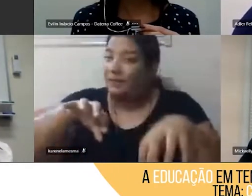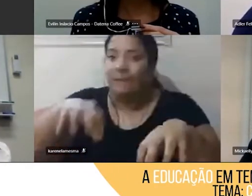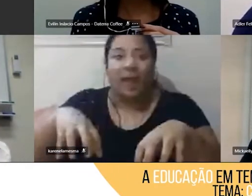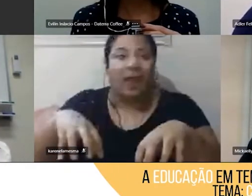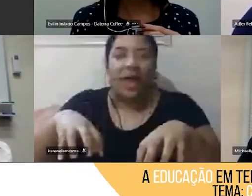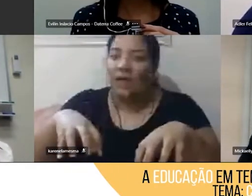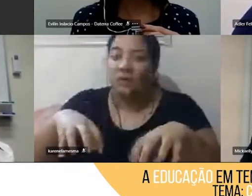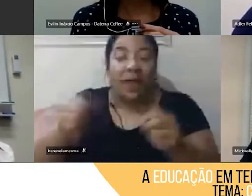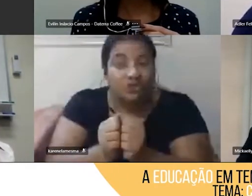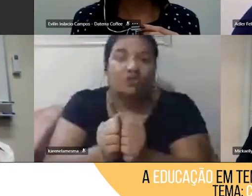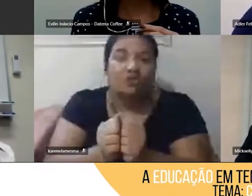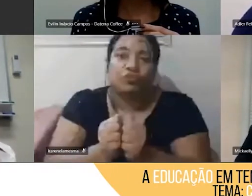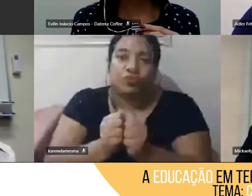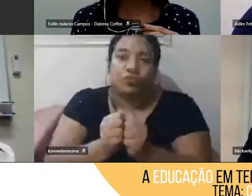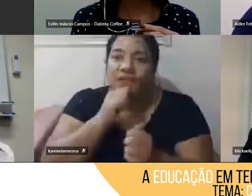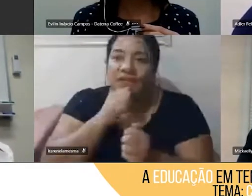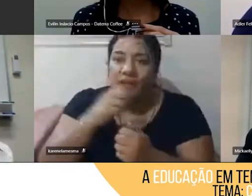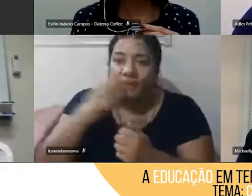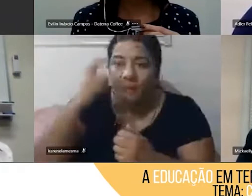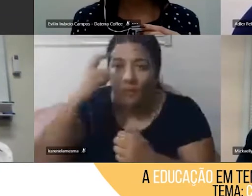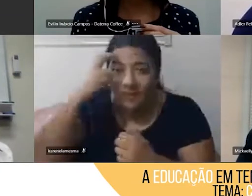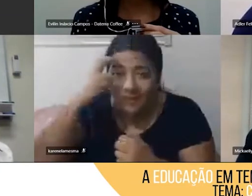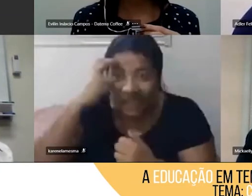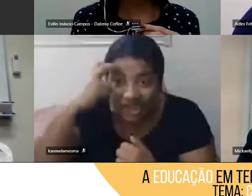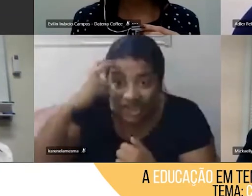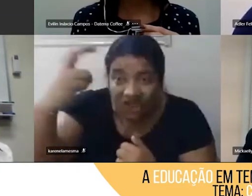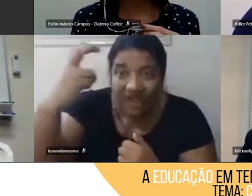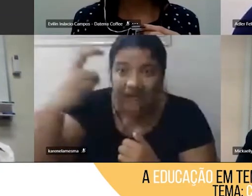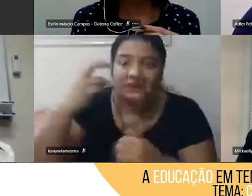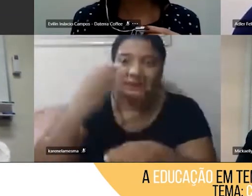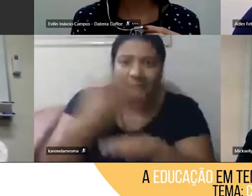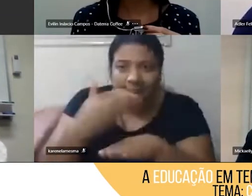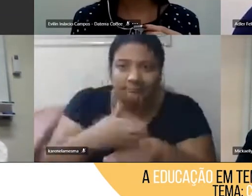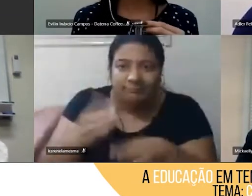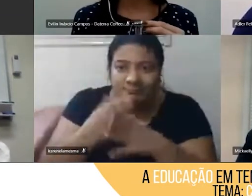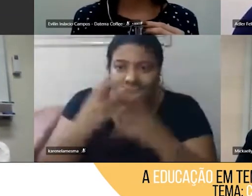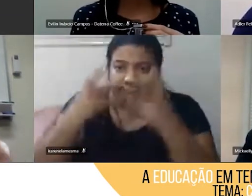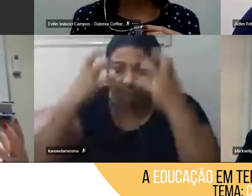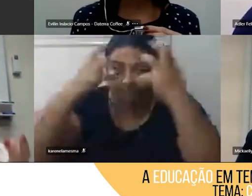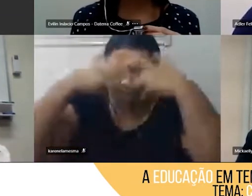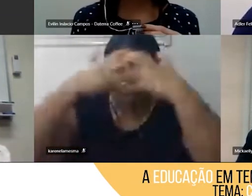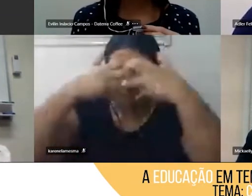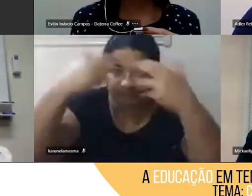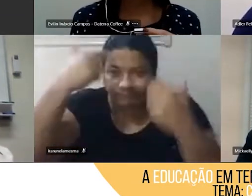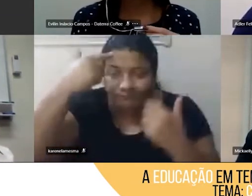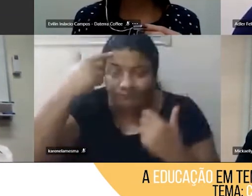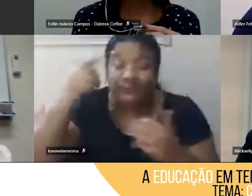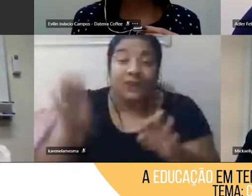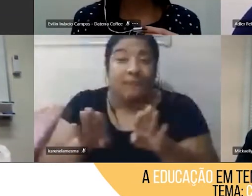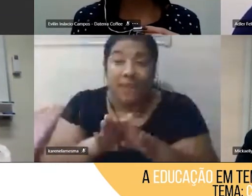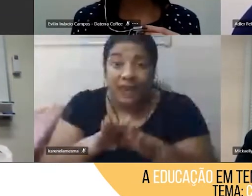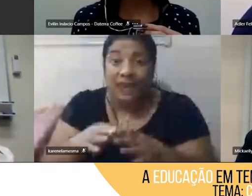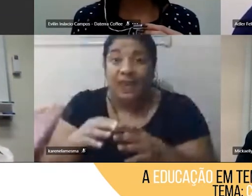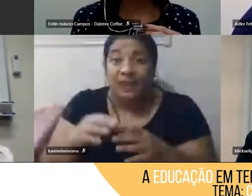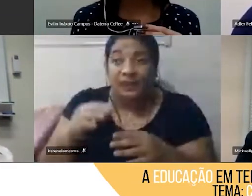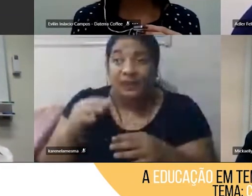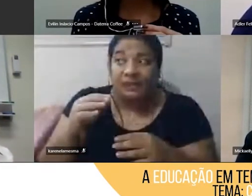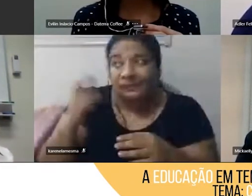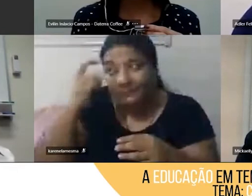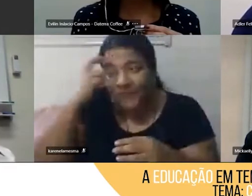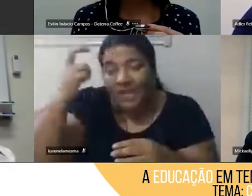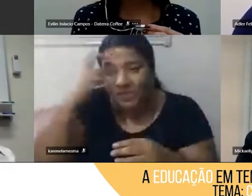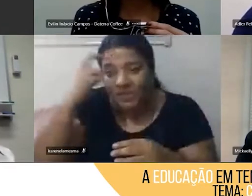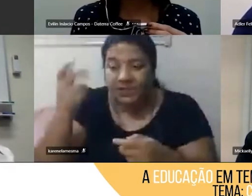inteligência, do desenvolvimento cognitivo. Então, a inteligência emocional também faz parte dessa formação integral.